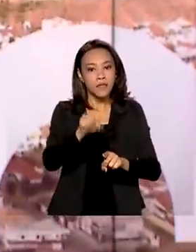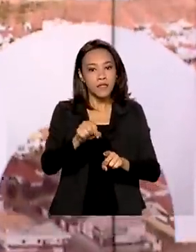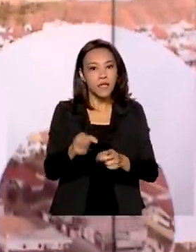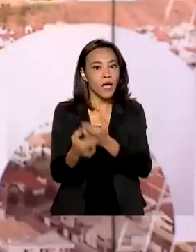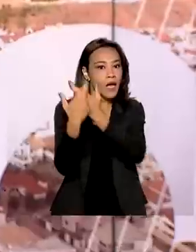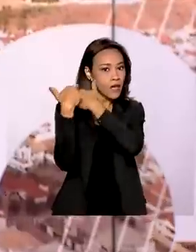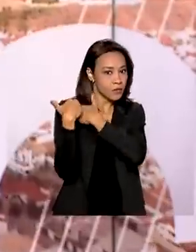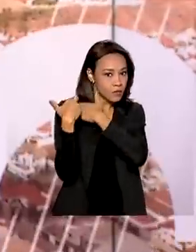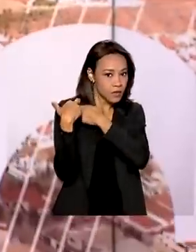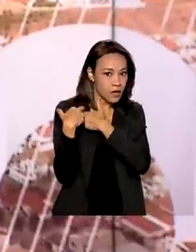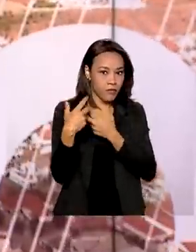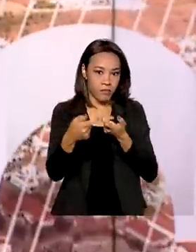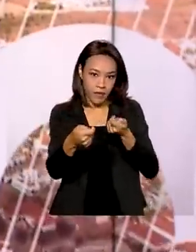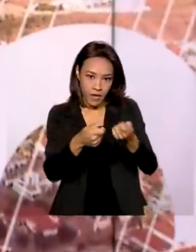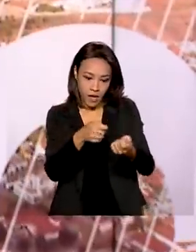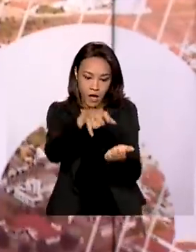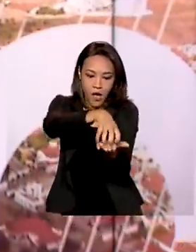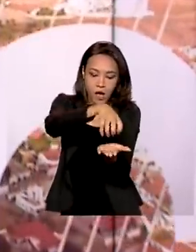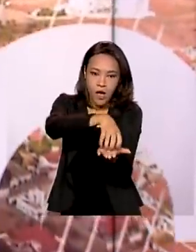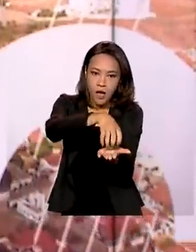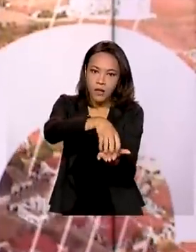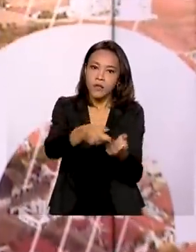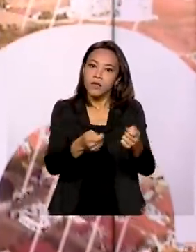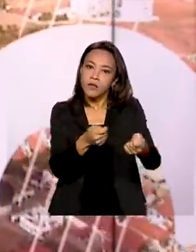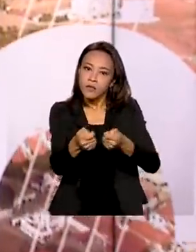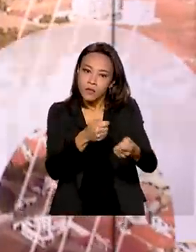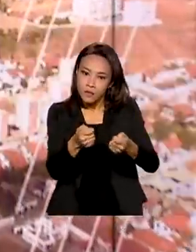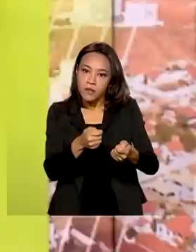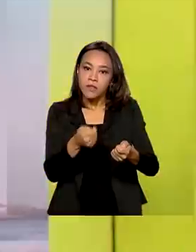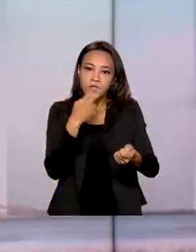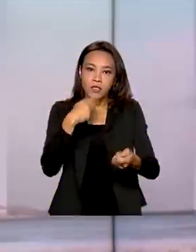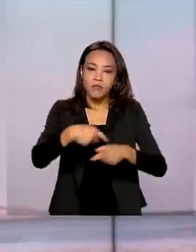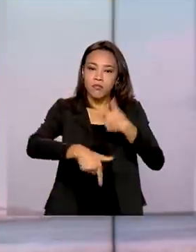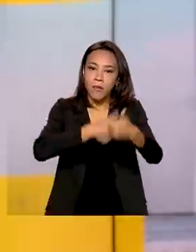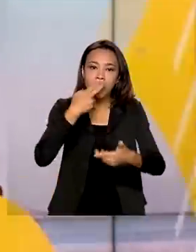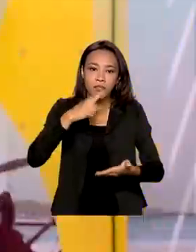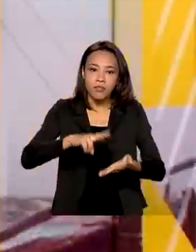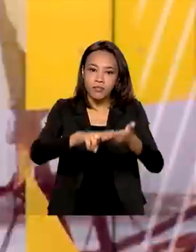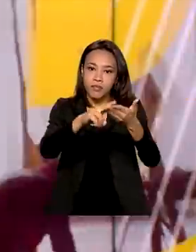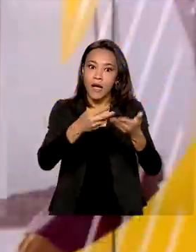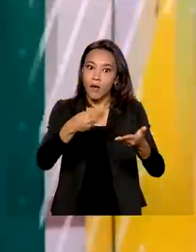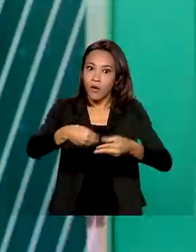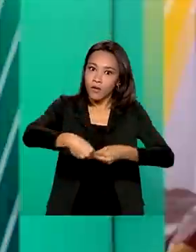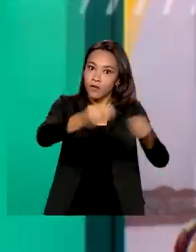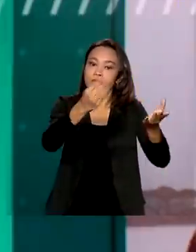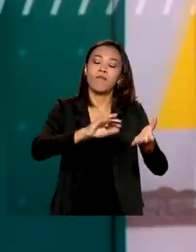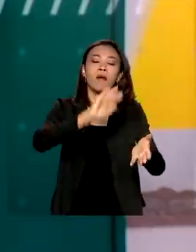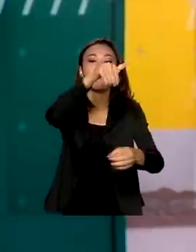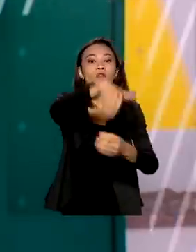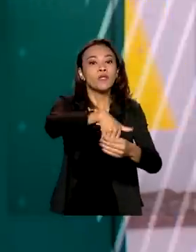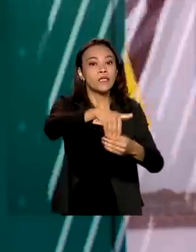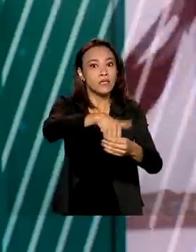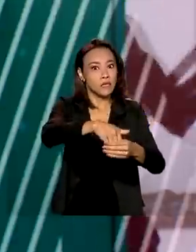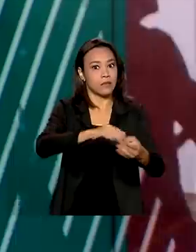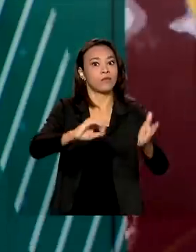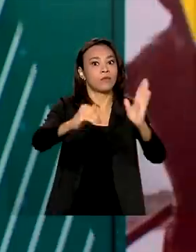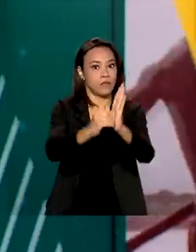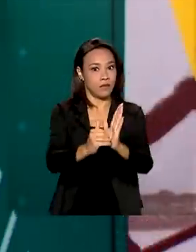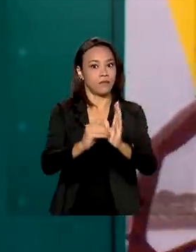responsável pela regulação de serviços postais. O texto segue agora para análise e votação do Senado Federal.